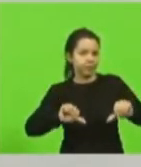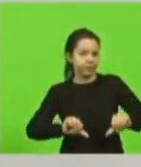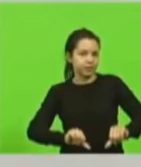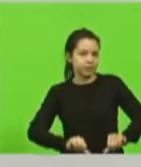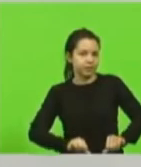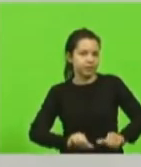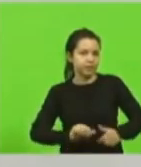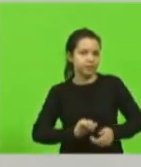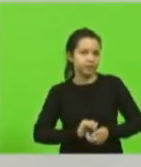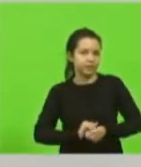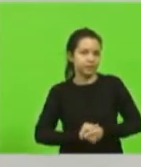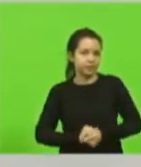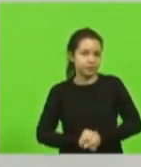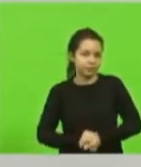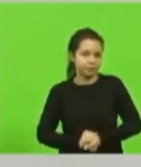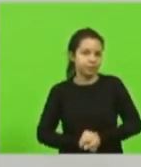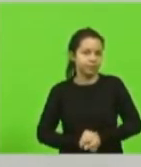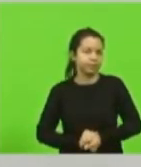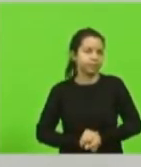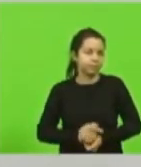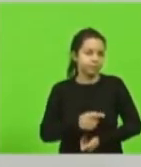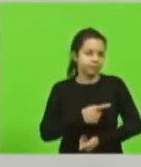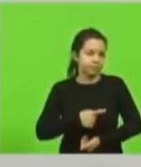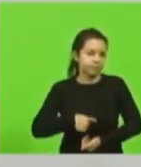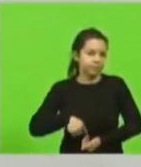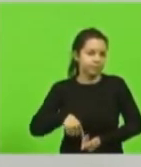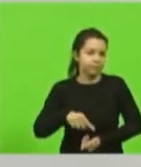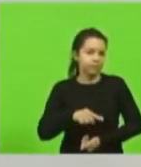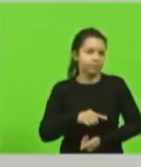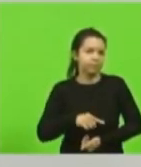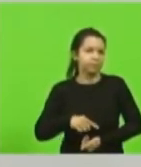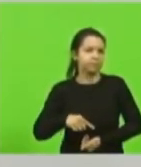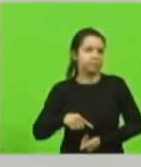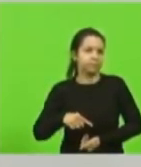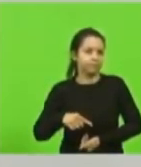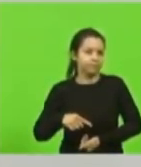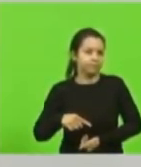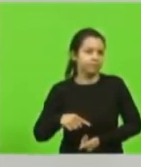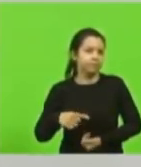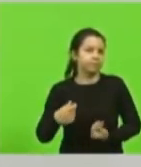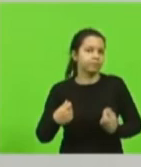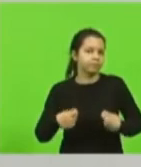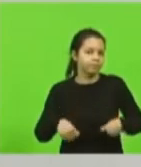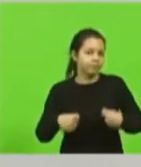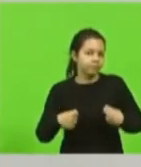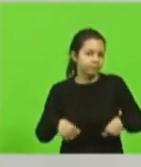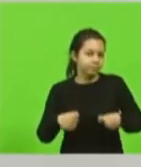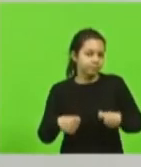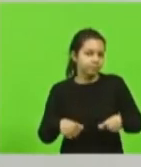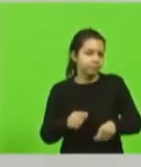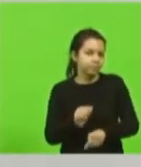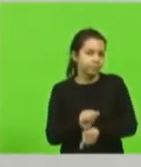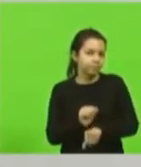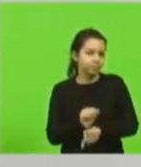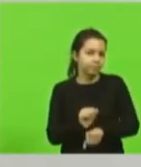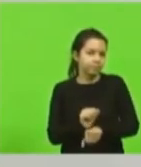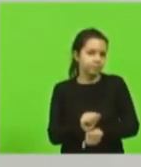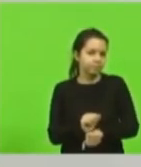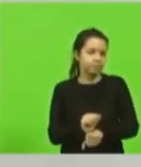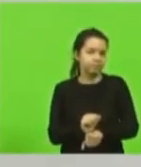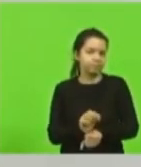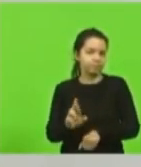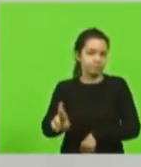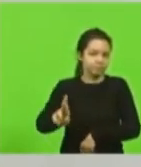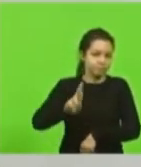como eu disse a gente não pode esperar ter como resposta a esse pedido de Balneário Barra do